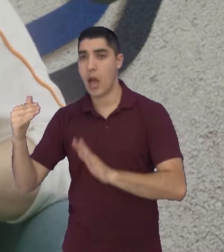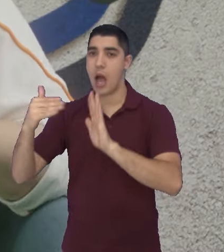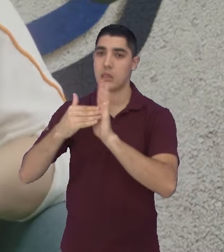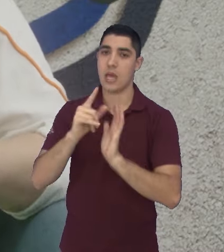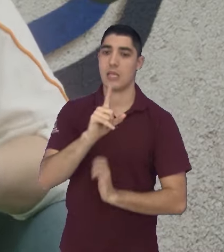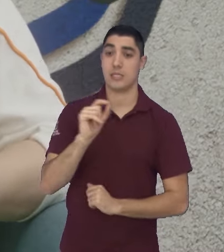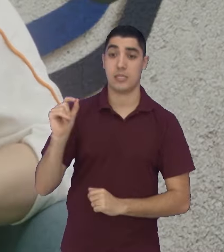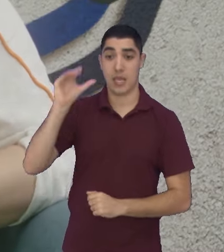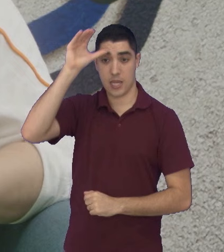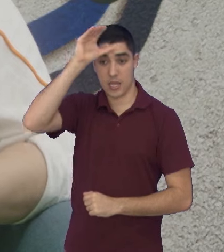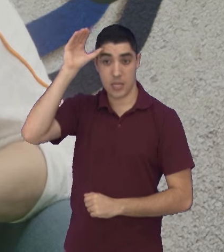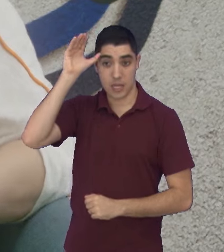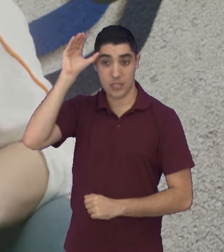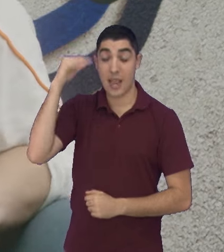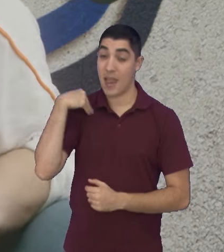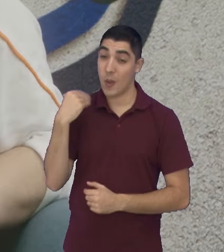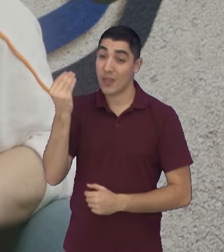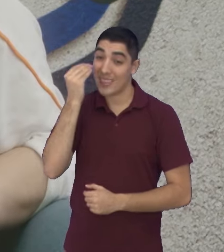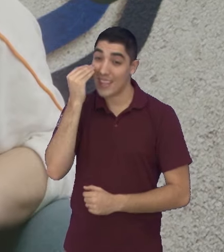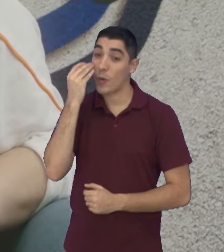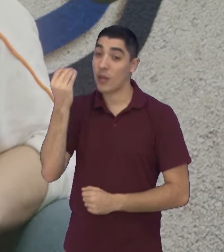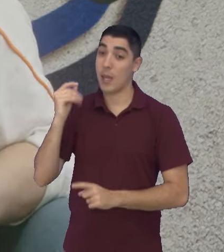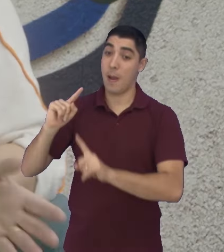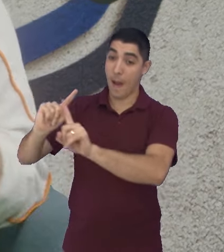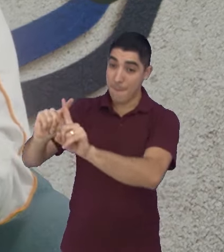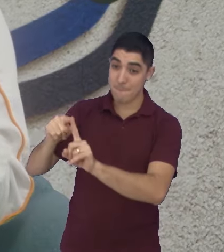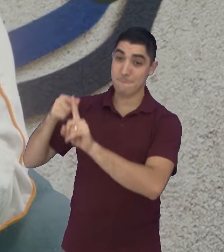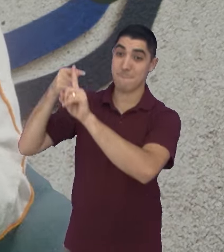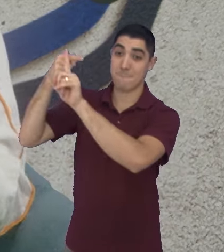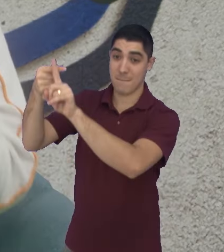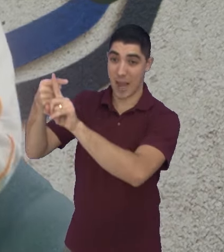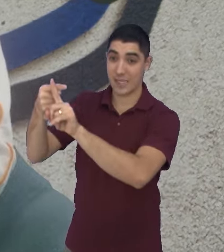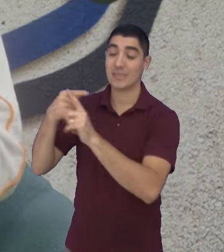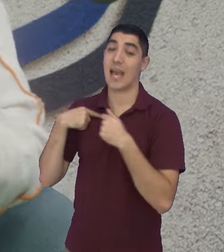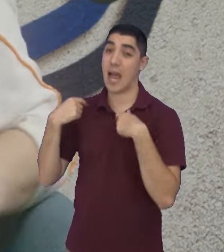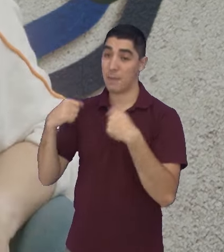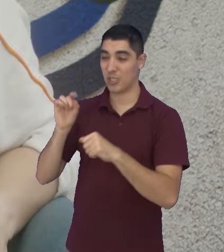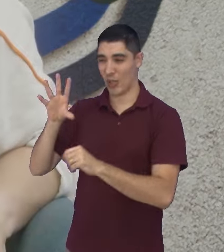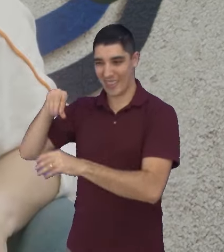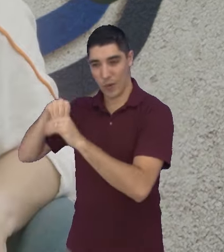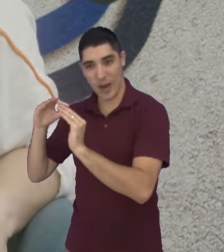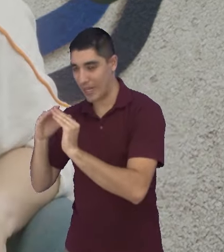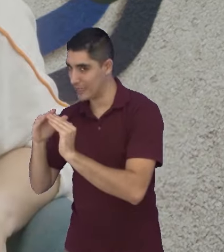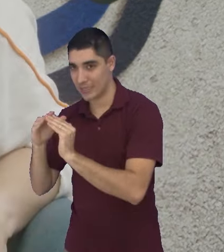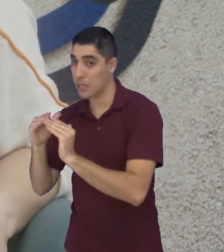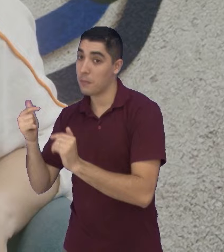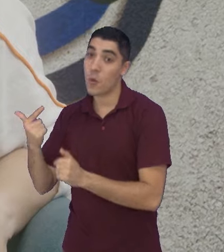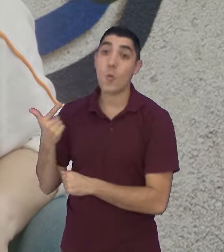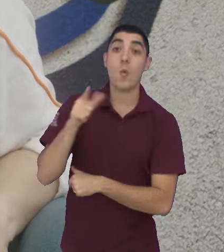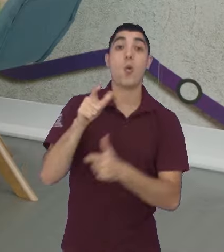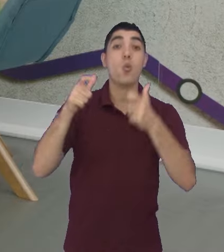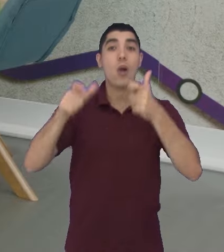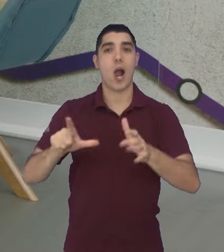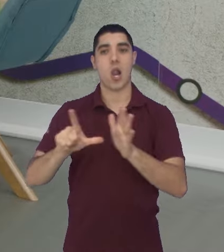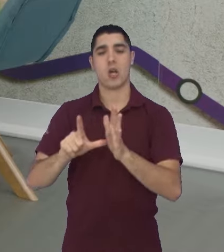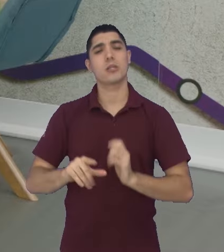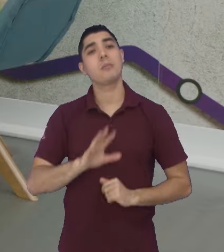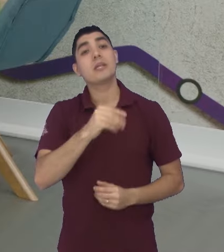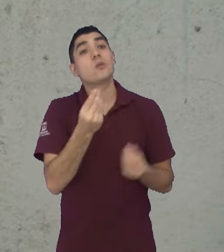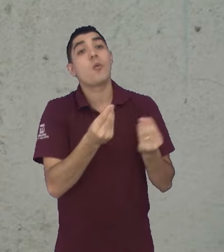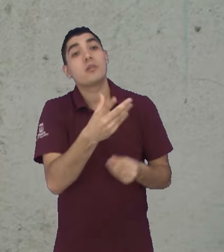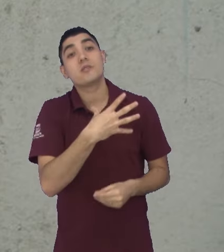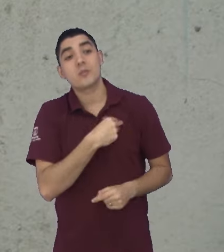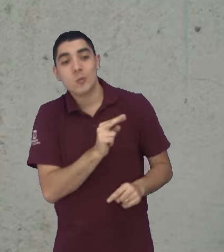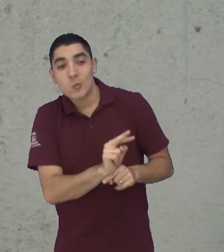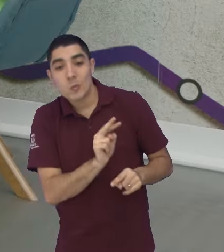Então, para aumentar isso, a gente precisa agora no final do ano sair da casa, né? E ir para um ponto comercial. Sim. E o filhote, como é que fica nessa